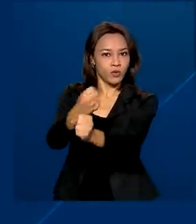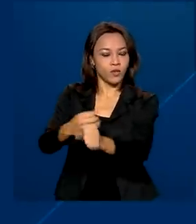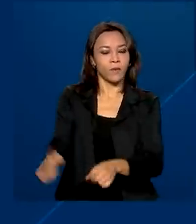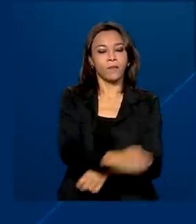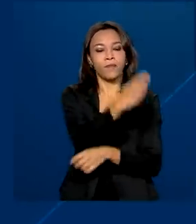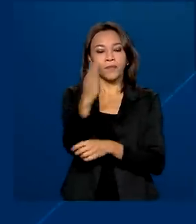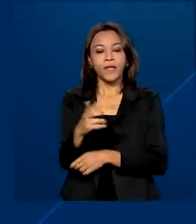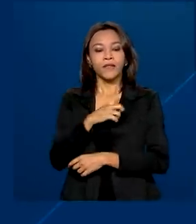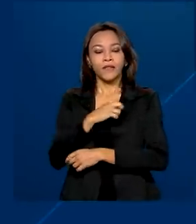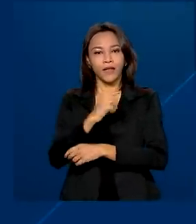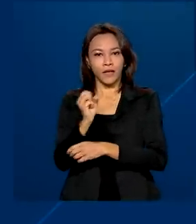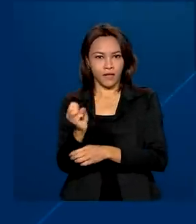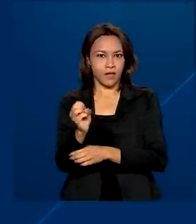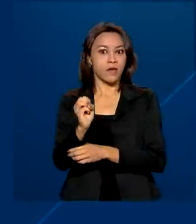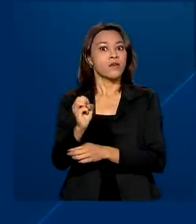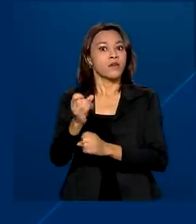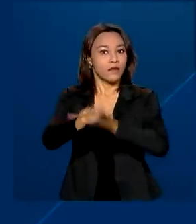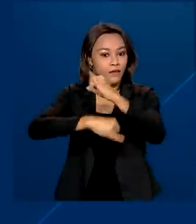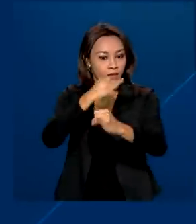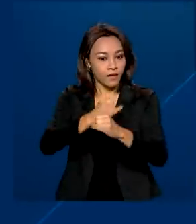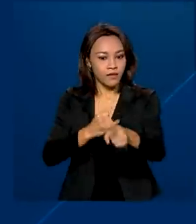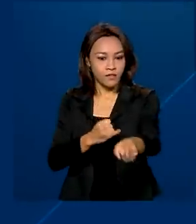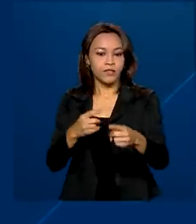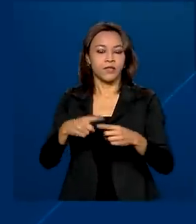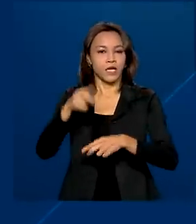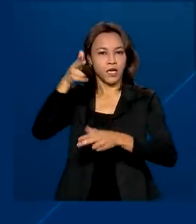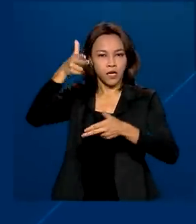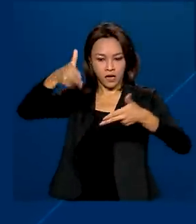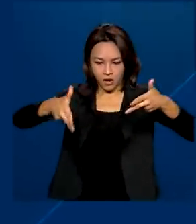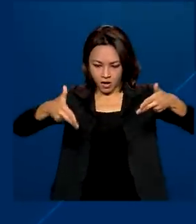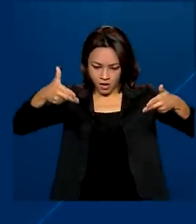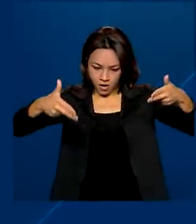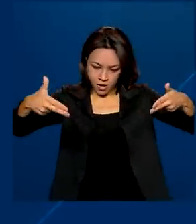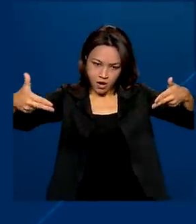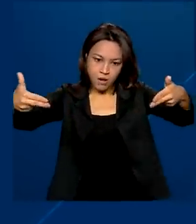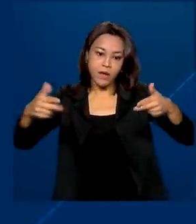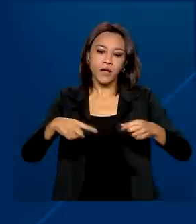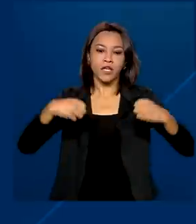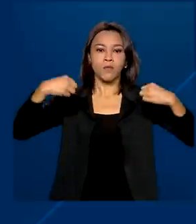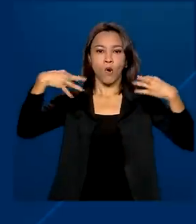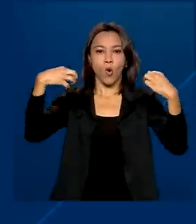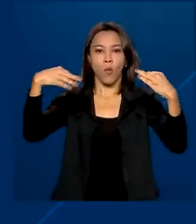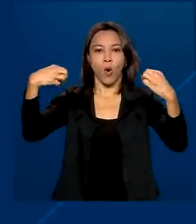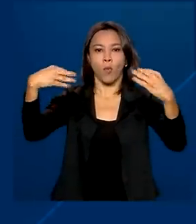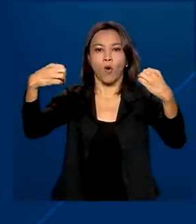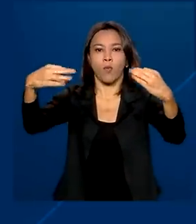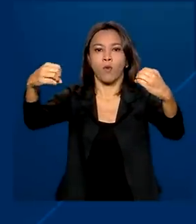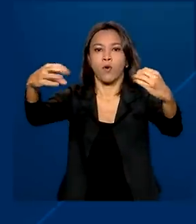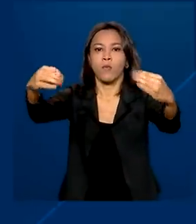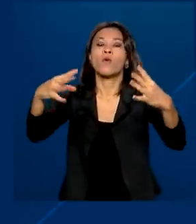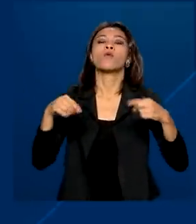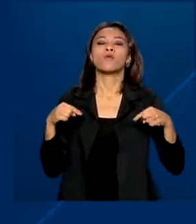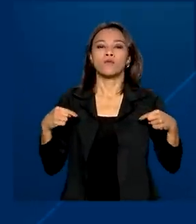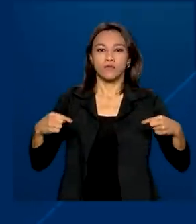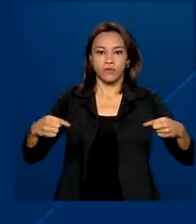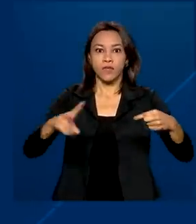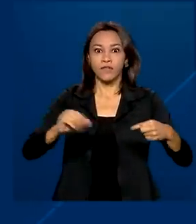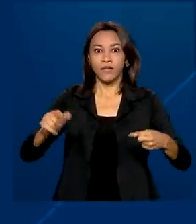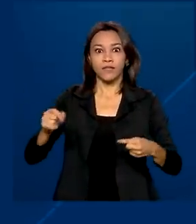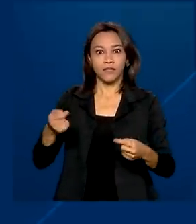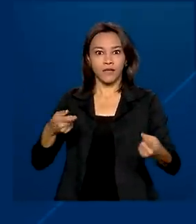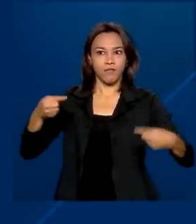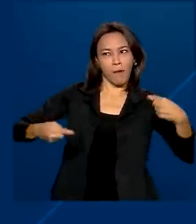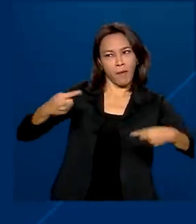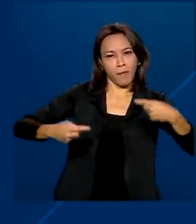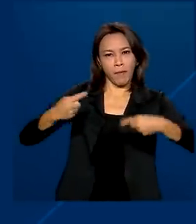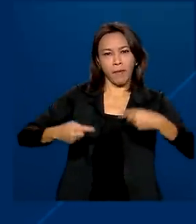instalação de Wi-Fi, câmeras de monitoramento e iluminação em seis lotes de rodovias a serem disputados na Bolsa de Valores.